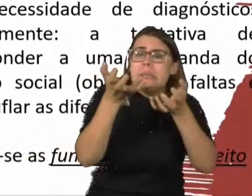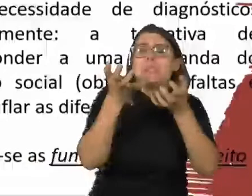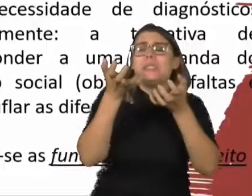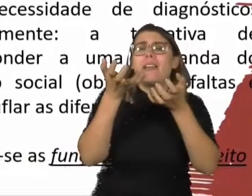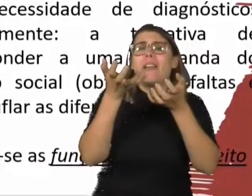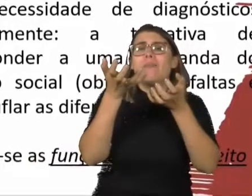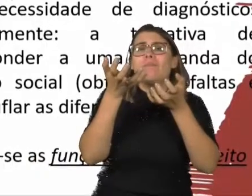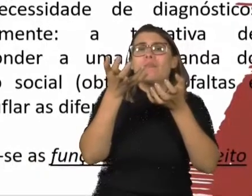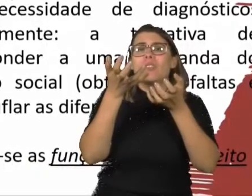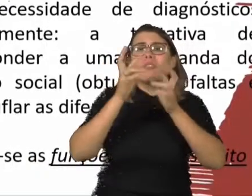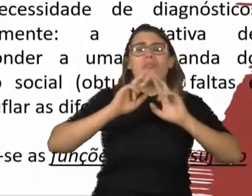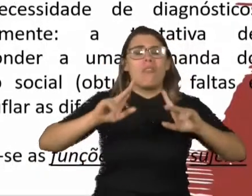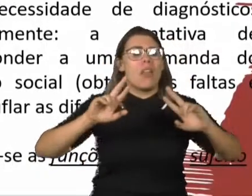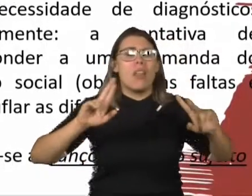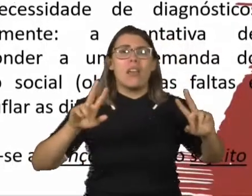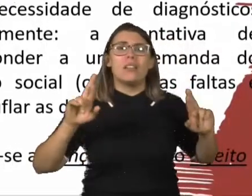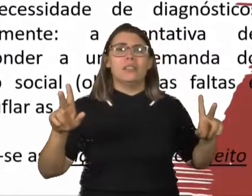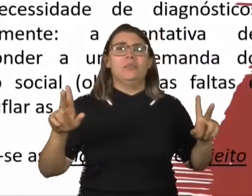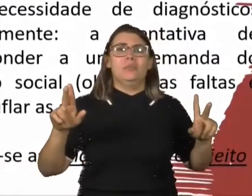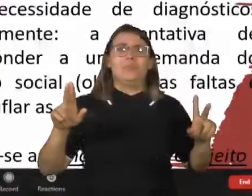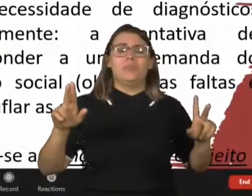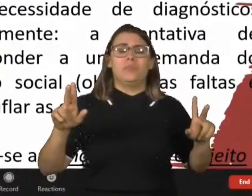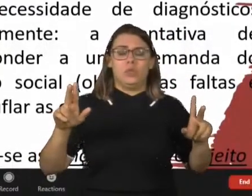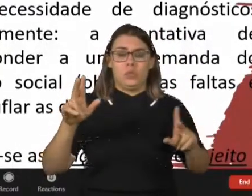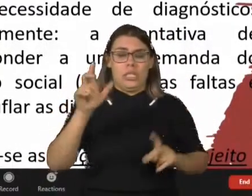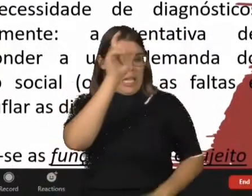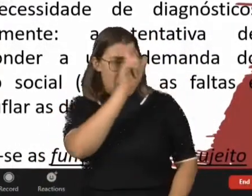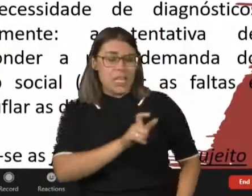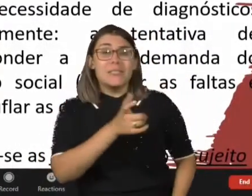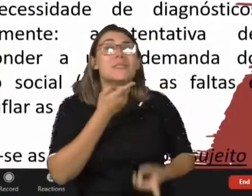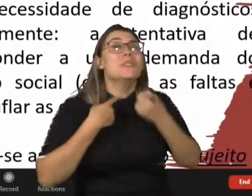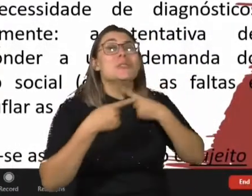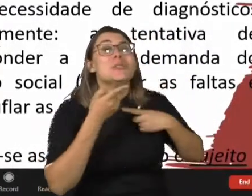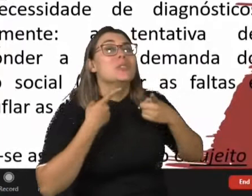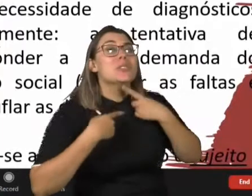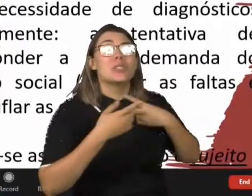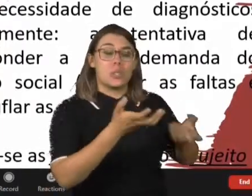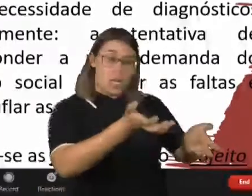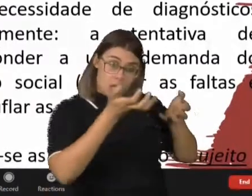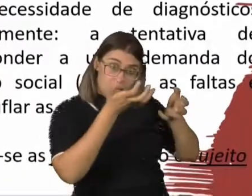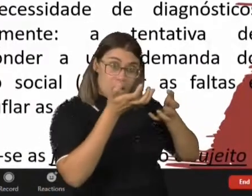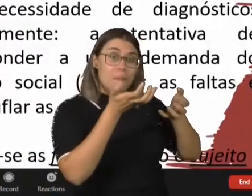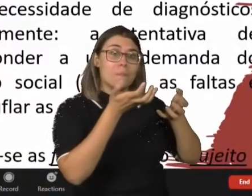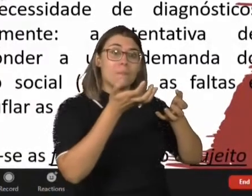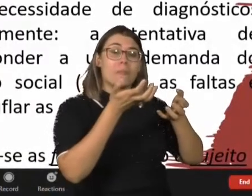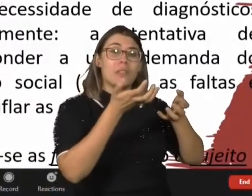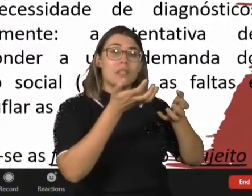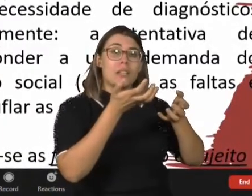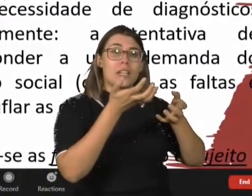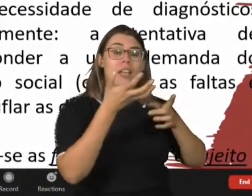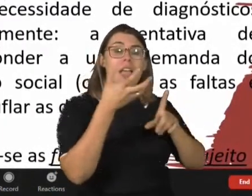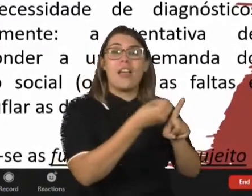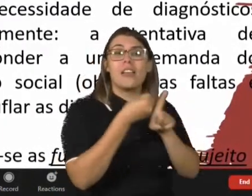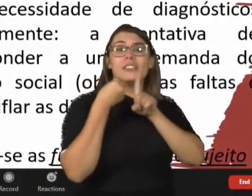sujeito ali por trás daquele corpo indebilitado. Há um sujeito de desejo. Se esse sujeito é reconhecido, se esse sujeito é resgatado